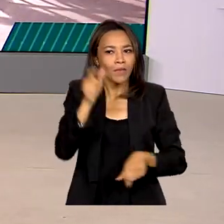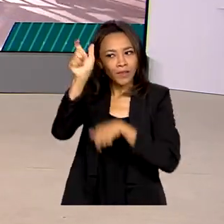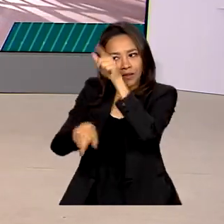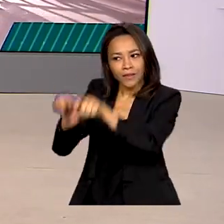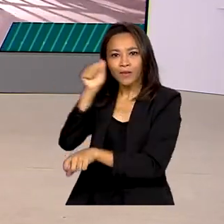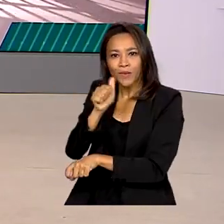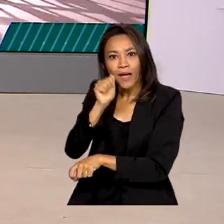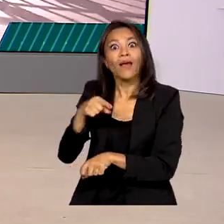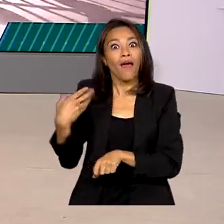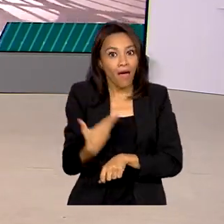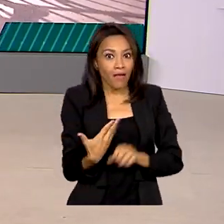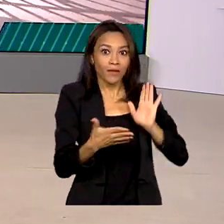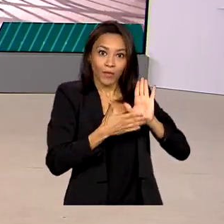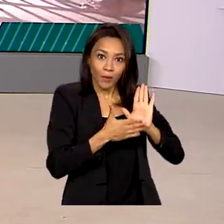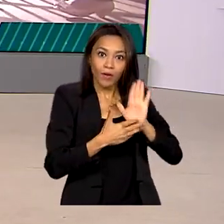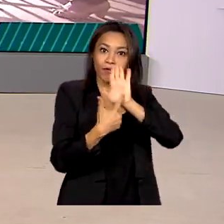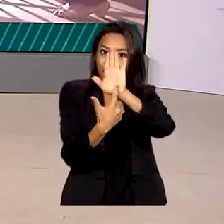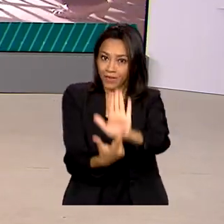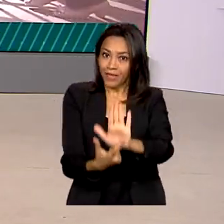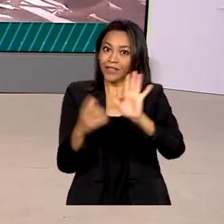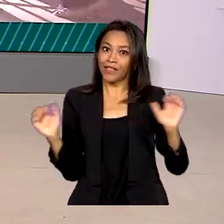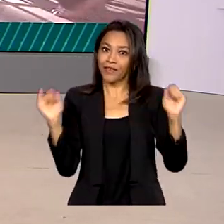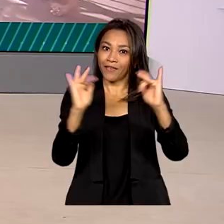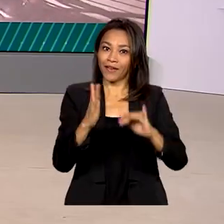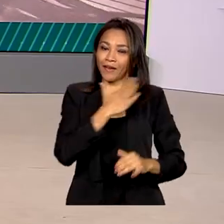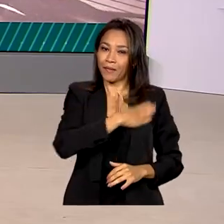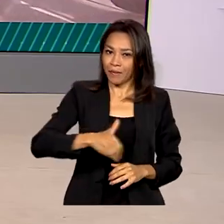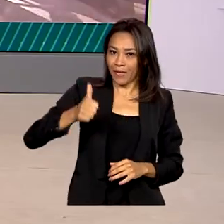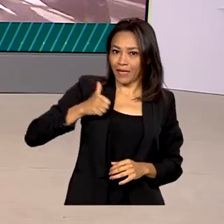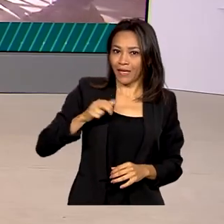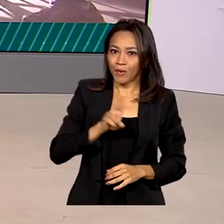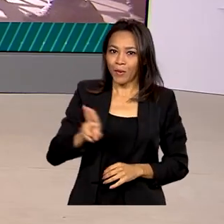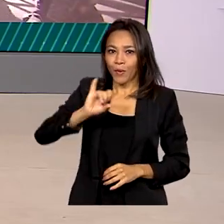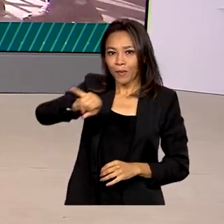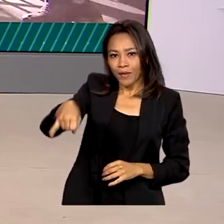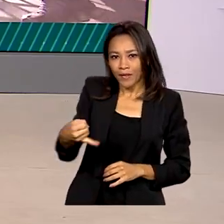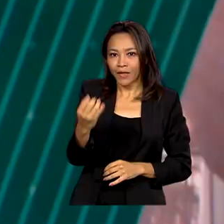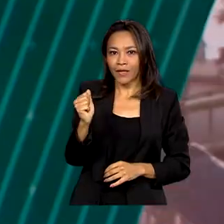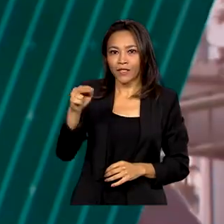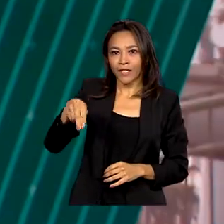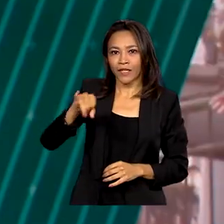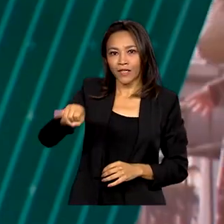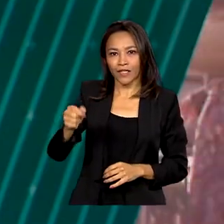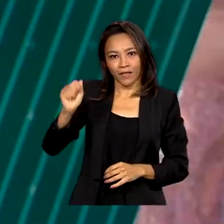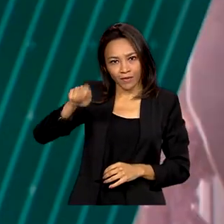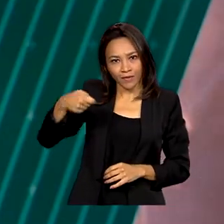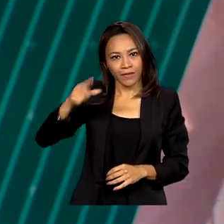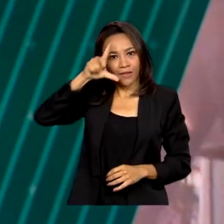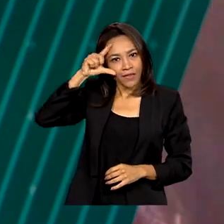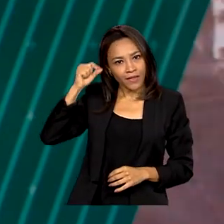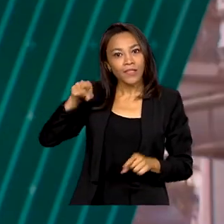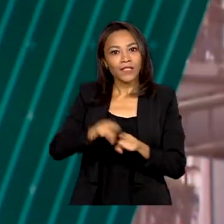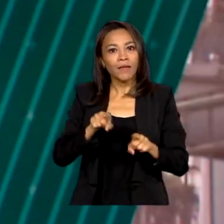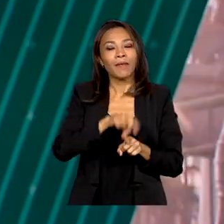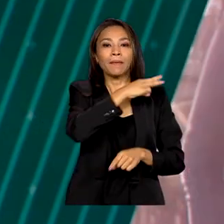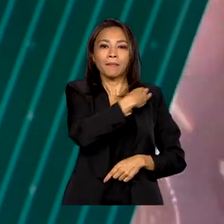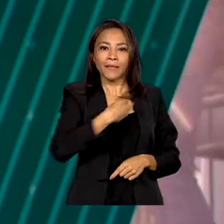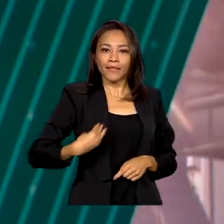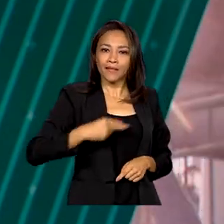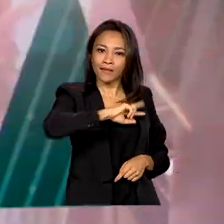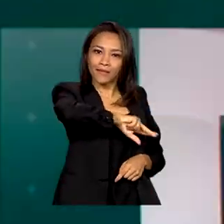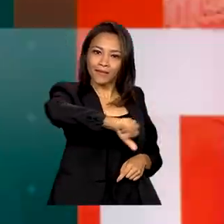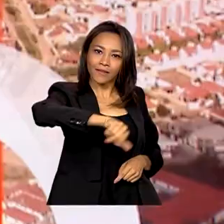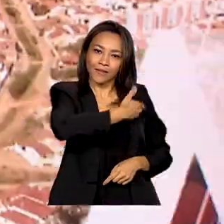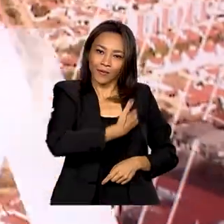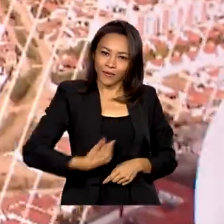apresentada em encontro que reuniu a primeira-dama Janja da Silva e ministras do governo. A iniciativa deu início às atividades